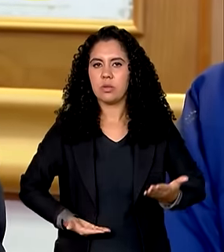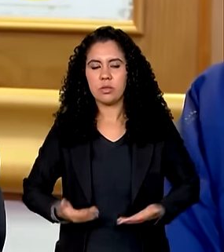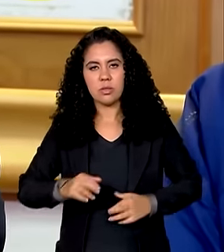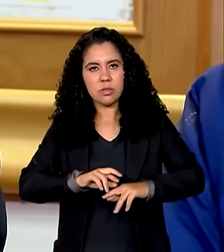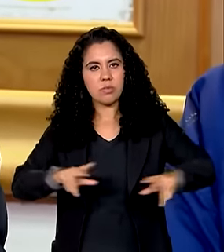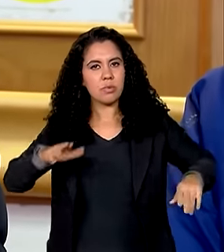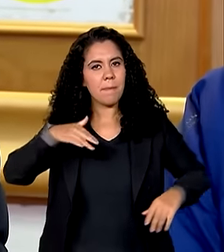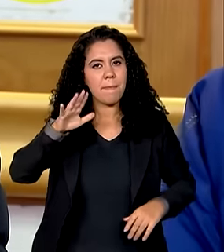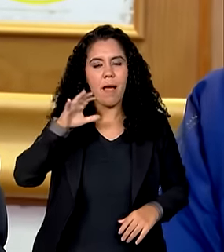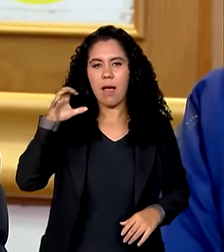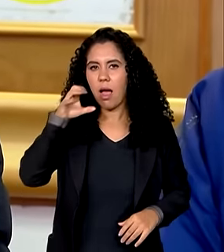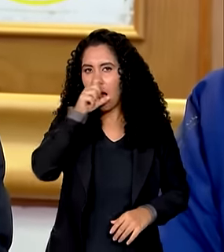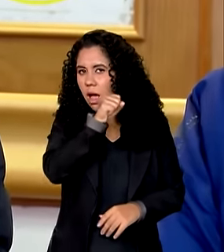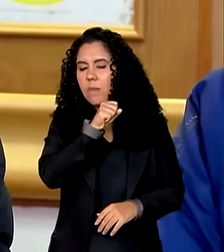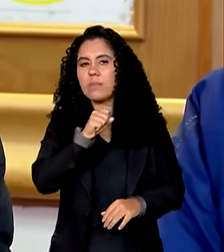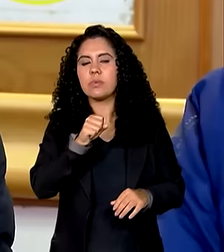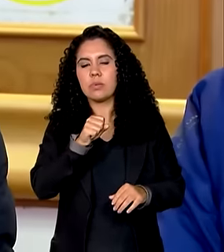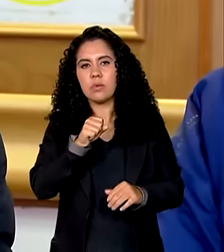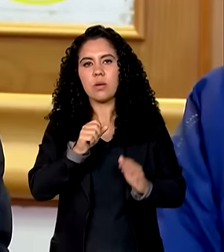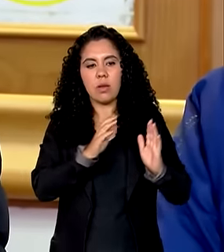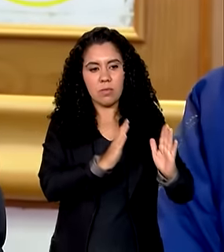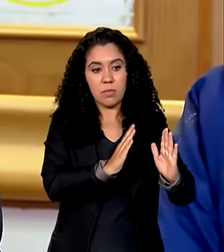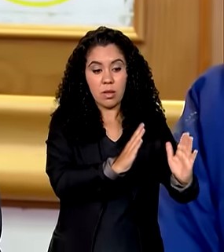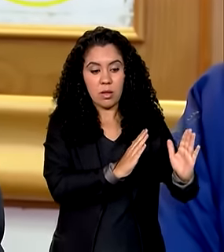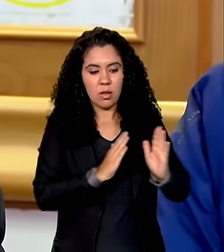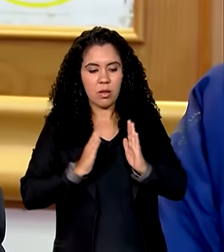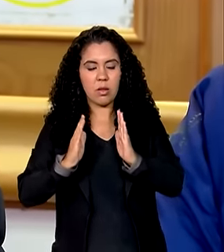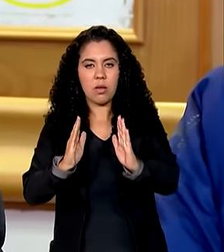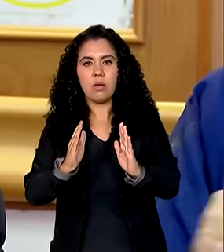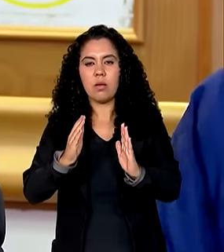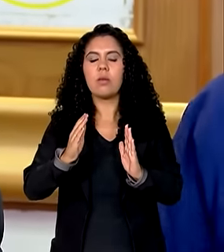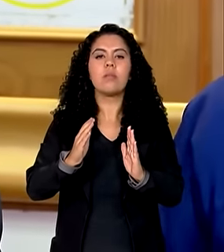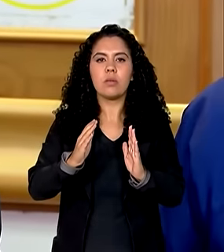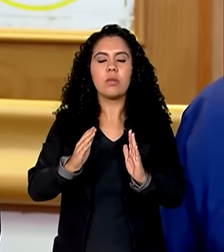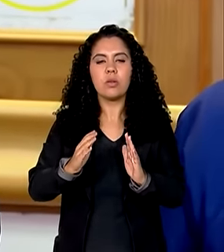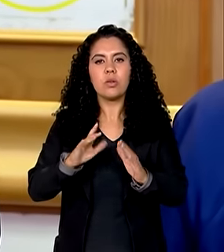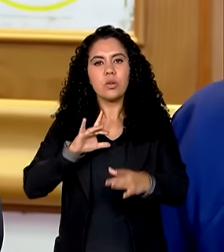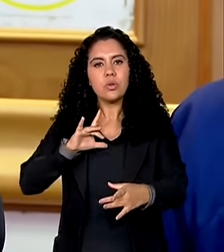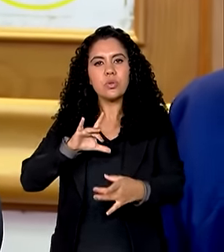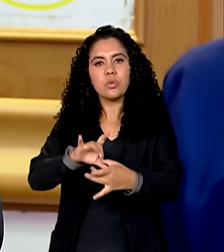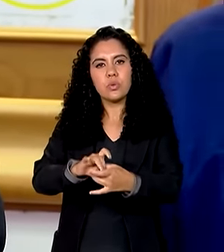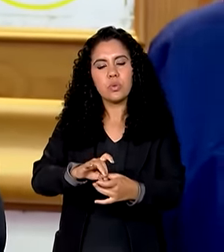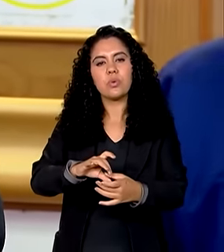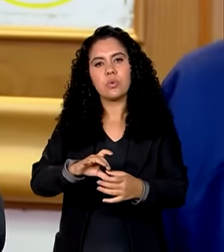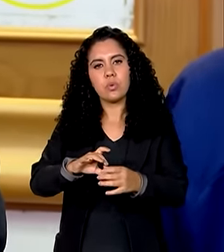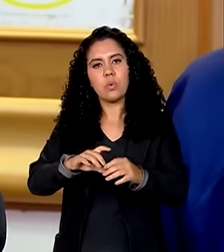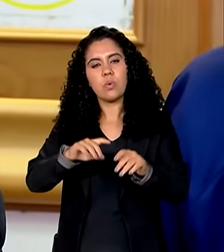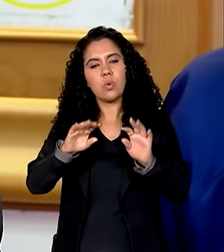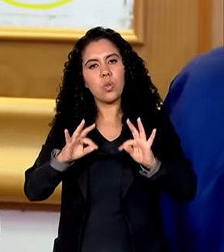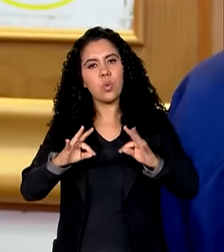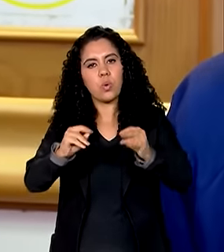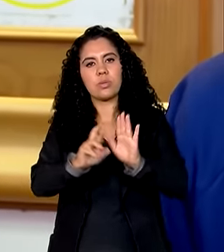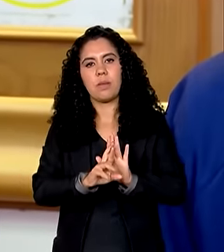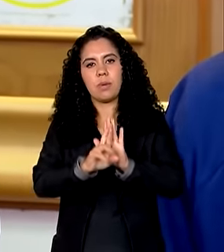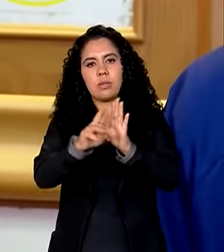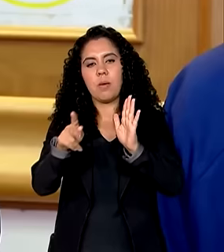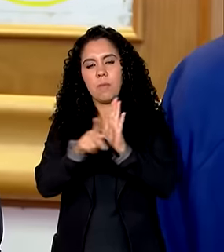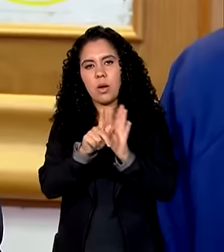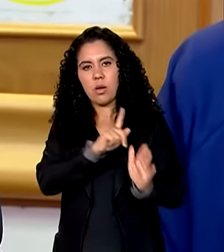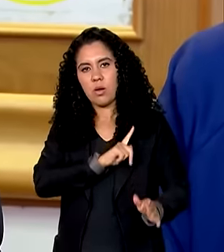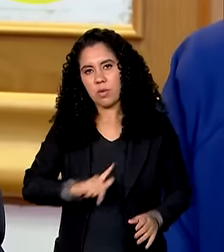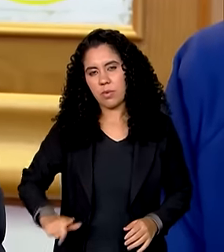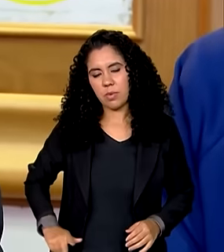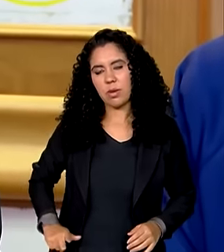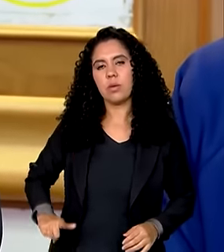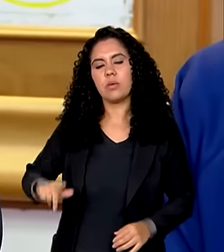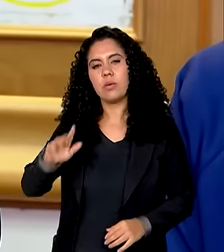e num segundo momento junto com todos os atores do governo do presidente Lula como ele tem reafirmado vamos estar ao lado do